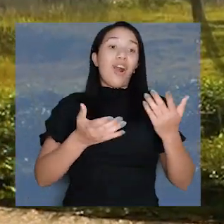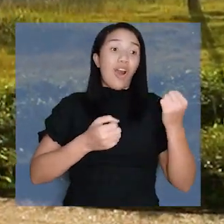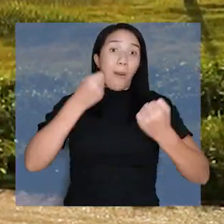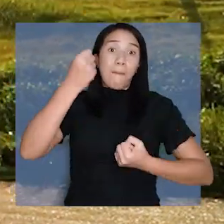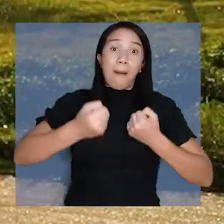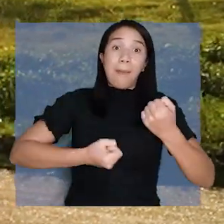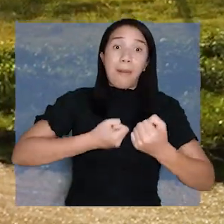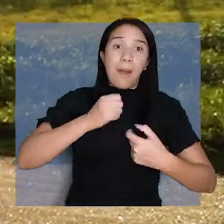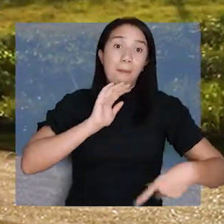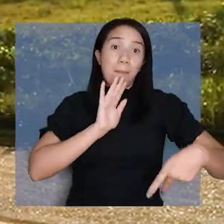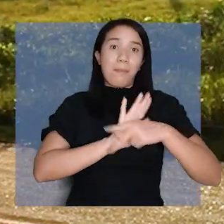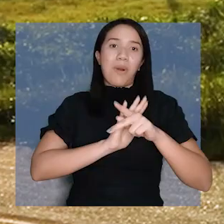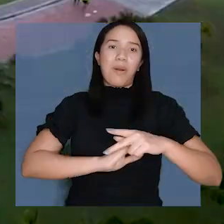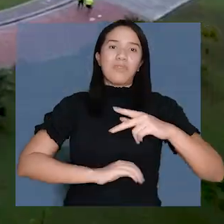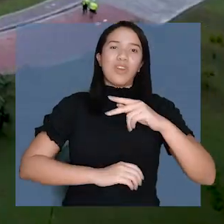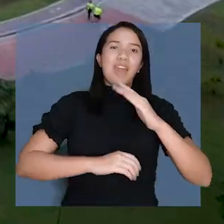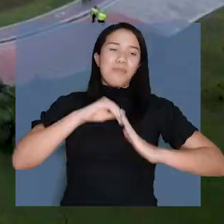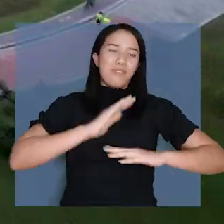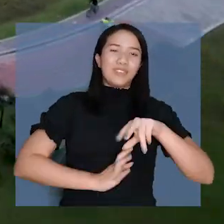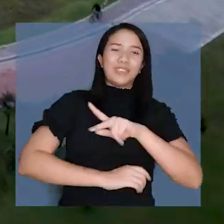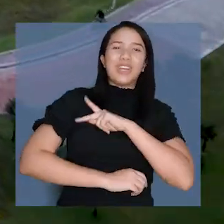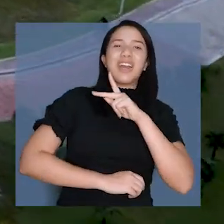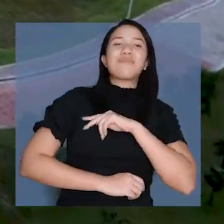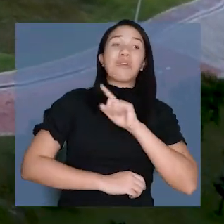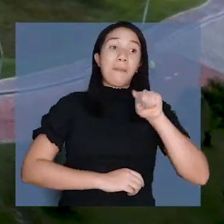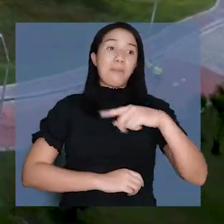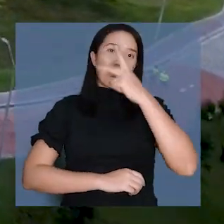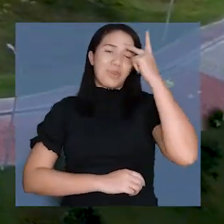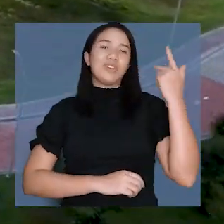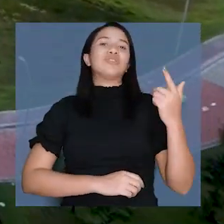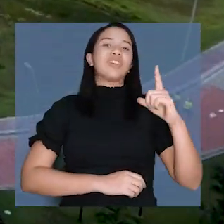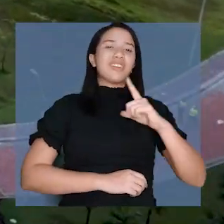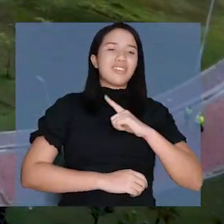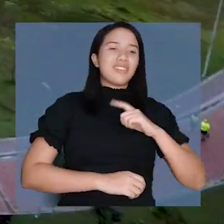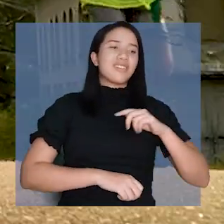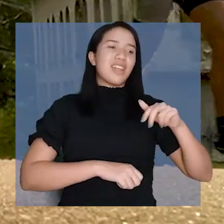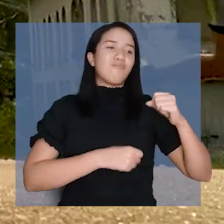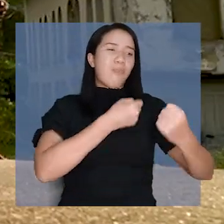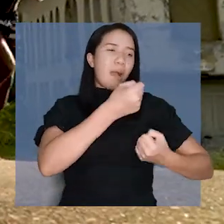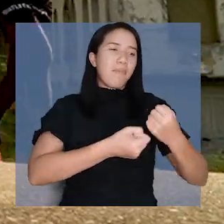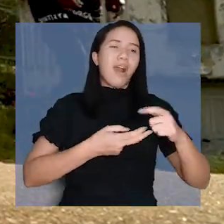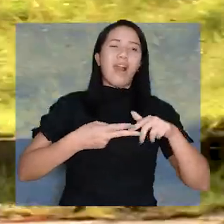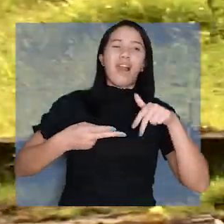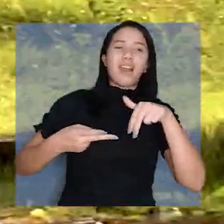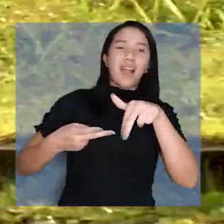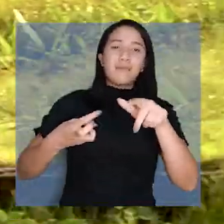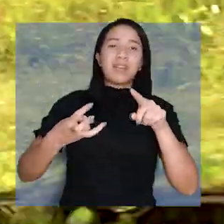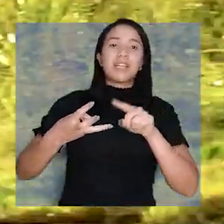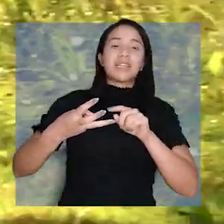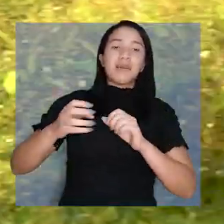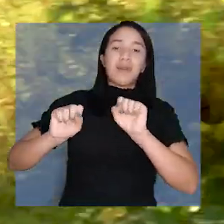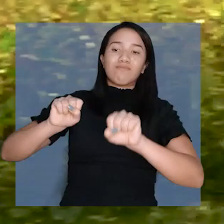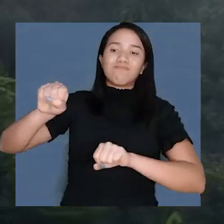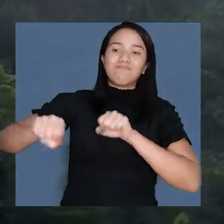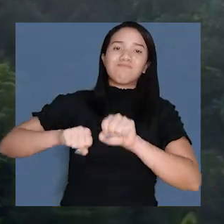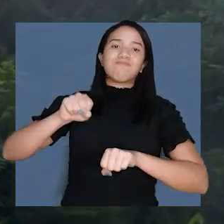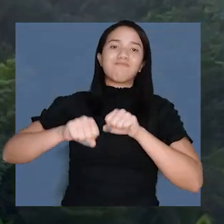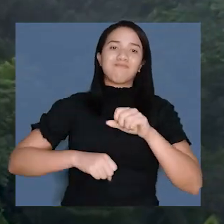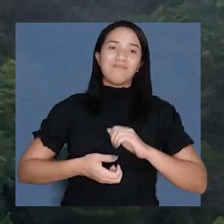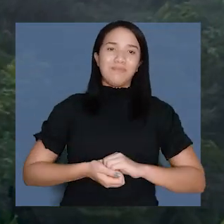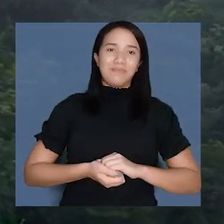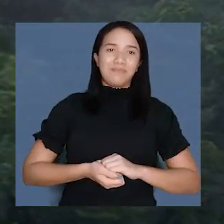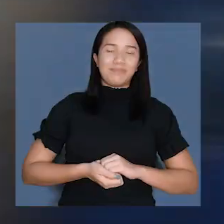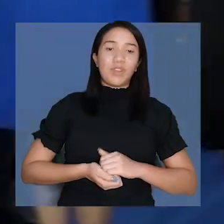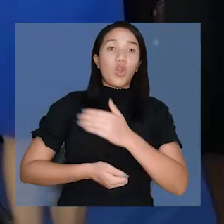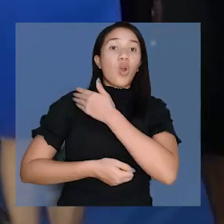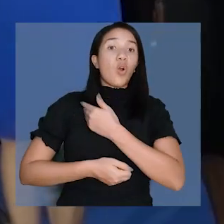a corrida do servidor volta às ruas com cerca de mil pessoas disputando atletismo, caminhada e passeio ciclístico no Parque do